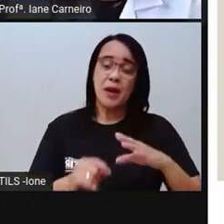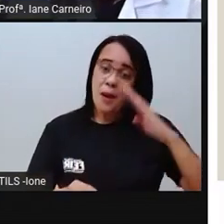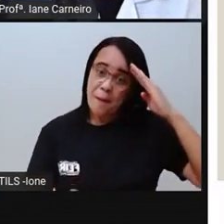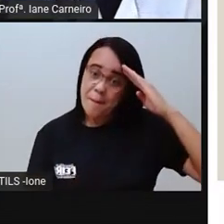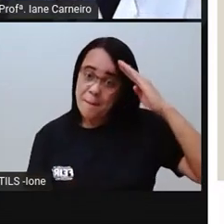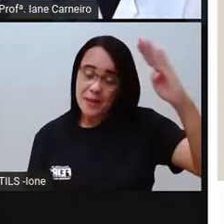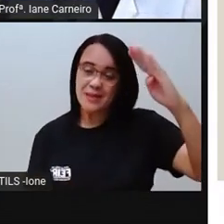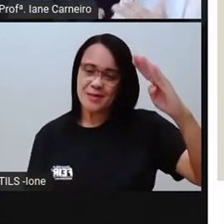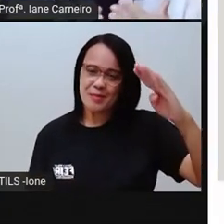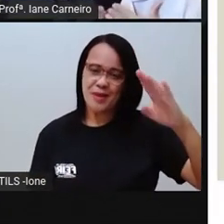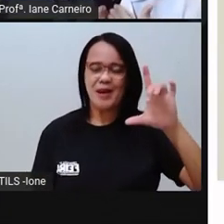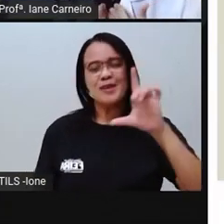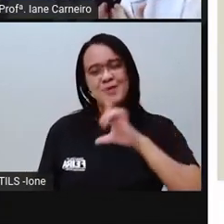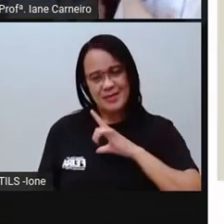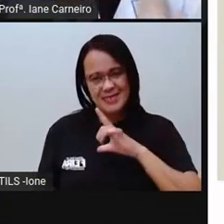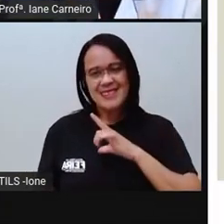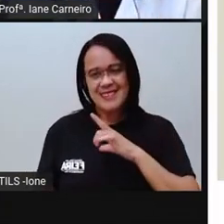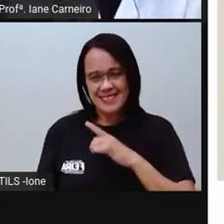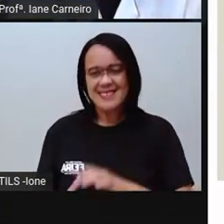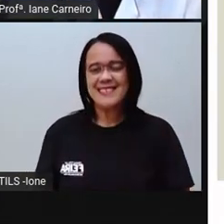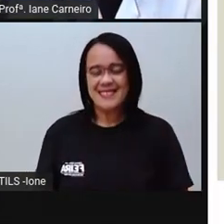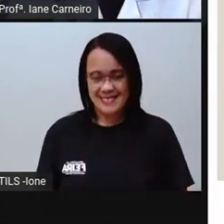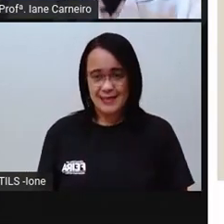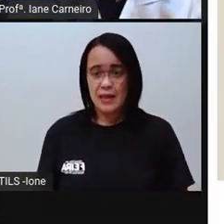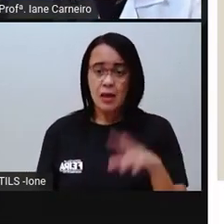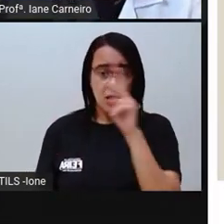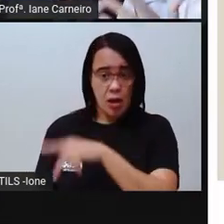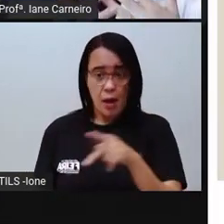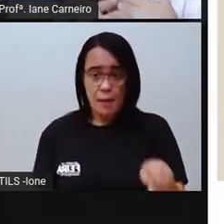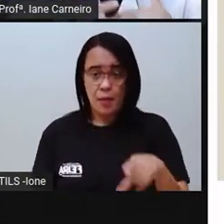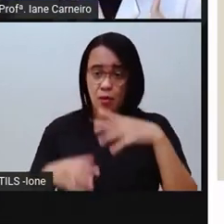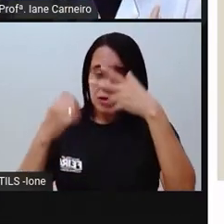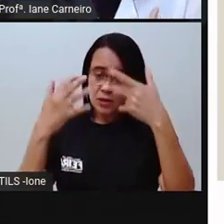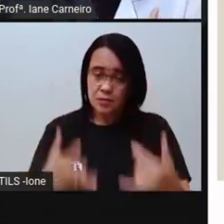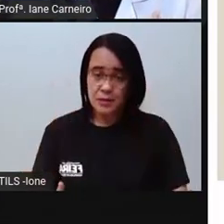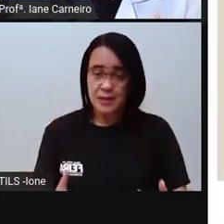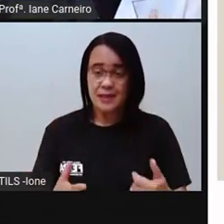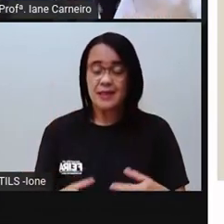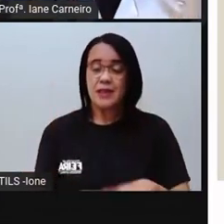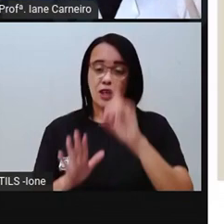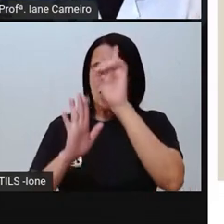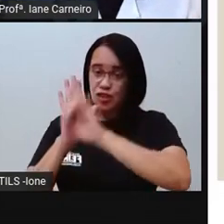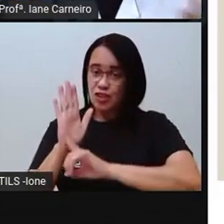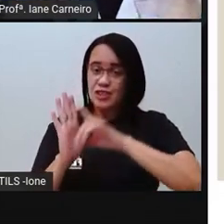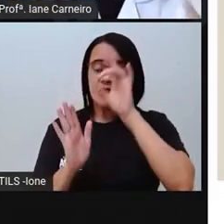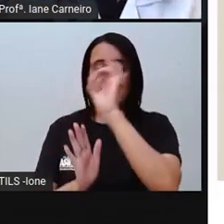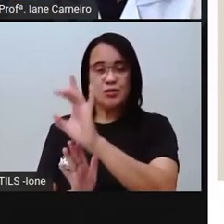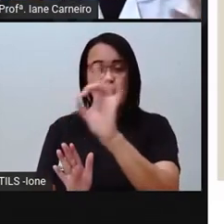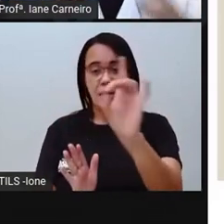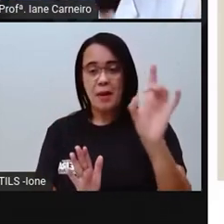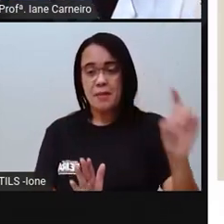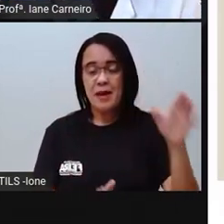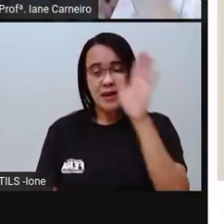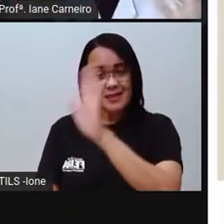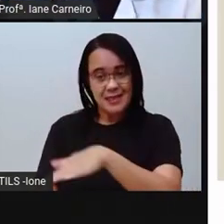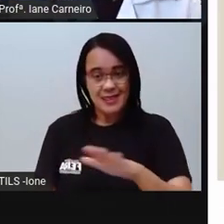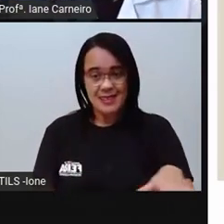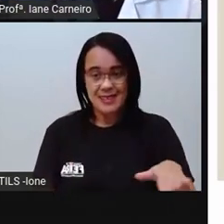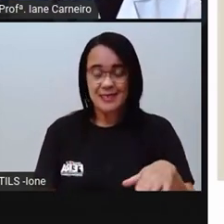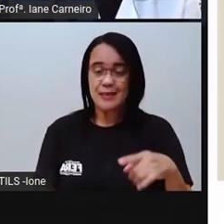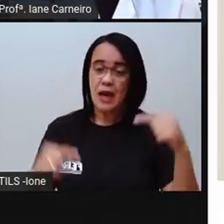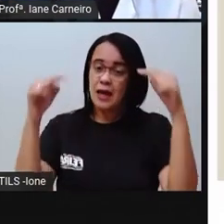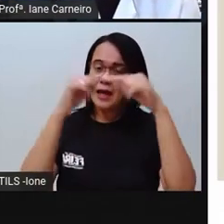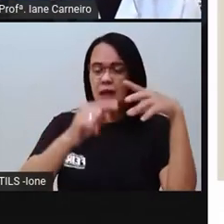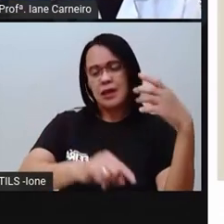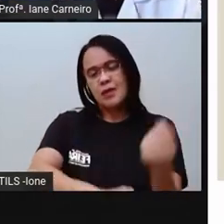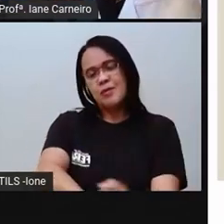felizes, né? A pró, quando a pró fala isso, nesses direitos, a pró se emociona, né? Porque a pró sabe que tem crianças que não